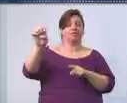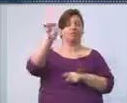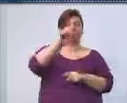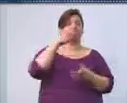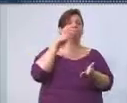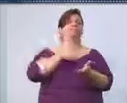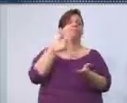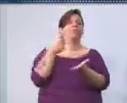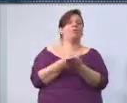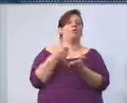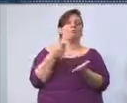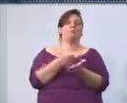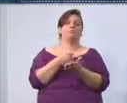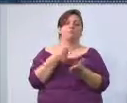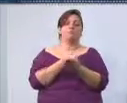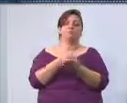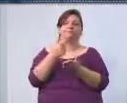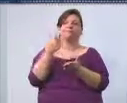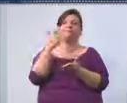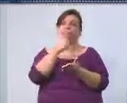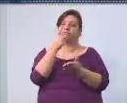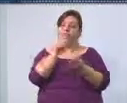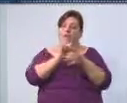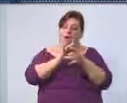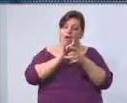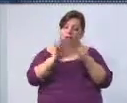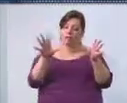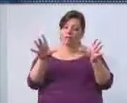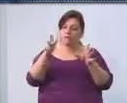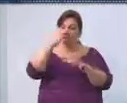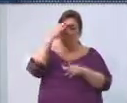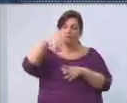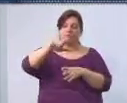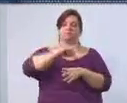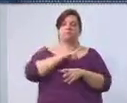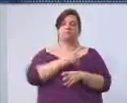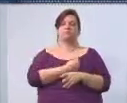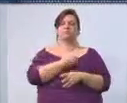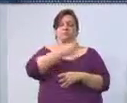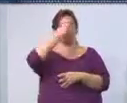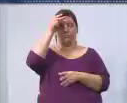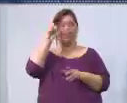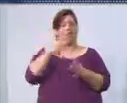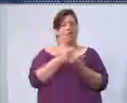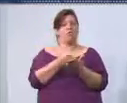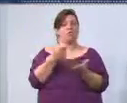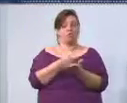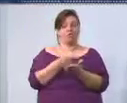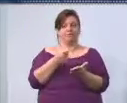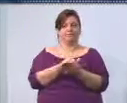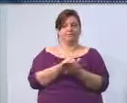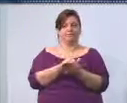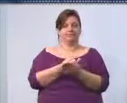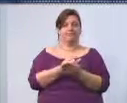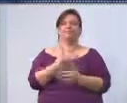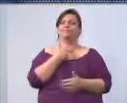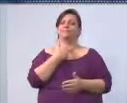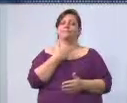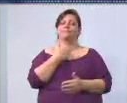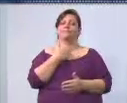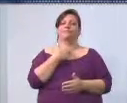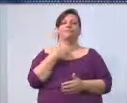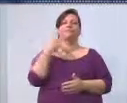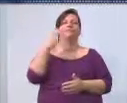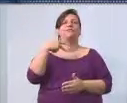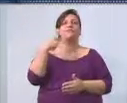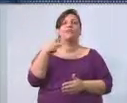precisam ser aprovados pelos membros do Conselho Municipal. Obrigatoriamente. Não há, vereador índio, não há,